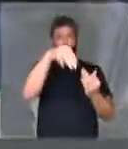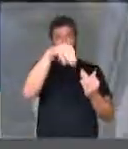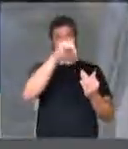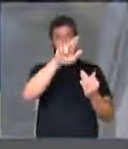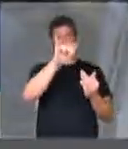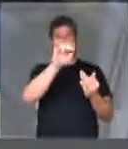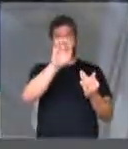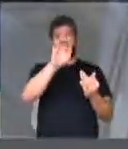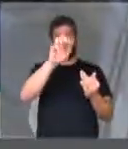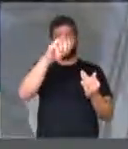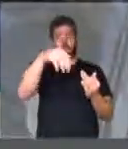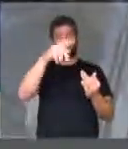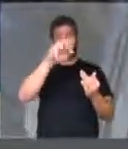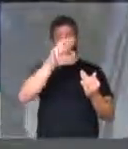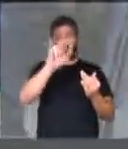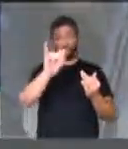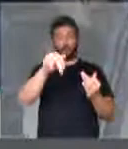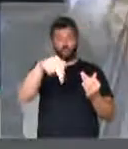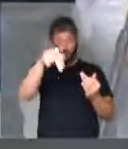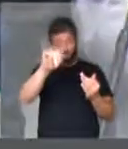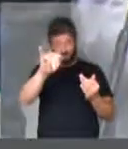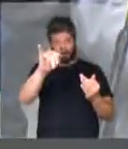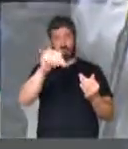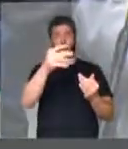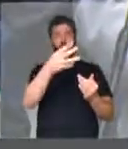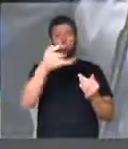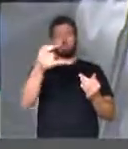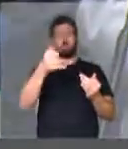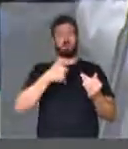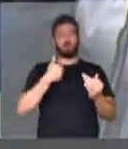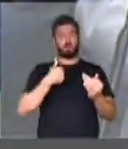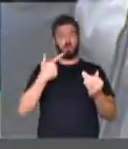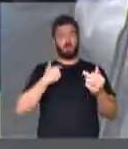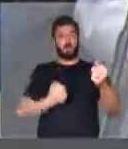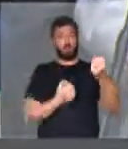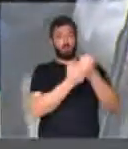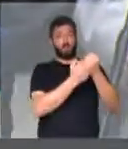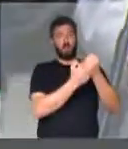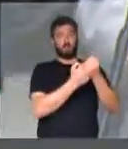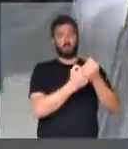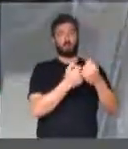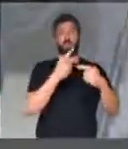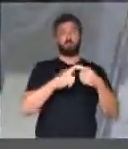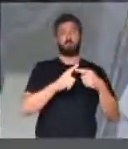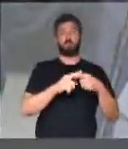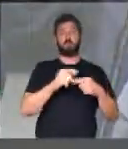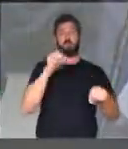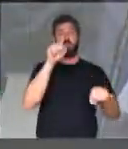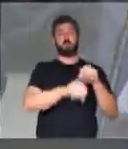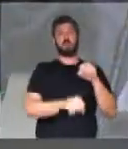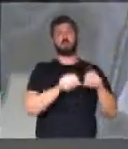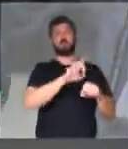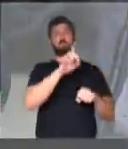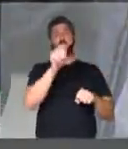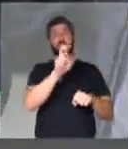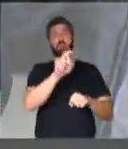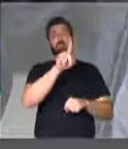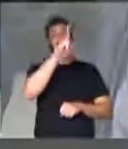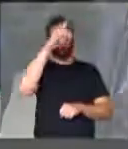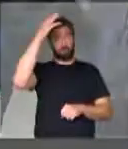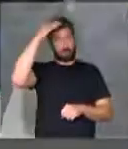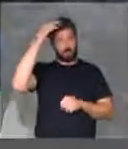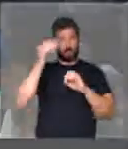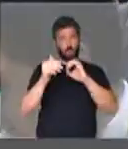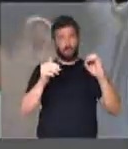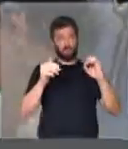Maria Tampore. Tampone, de 43 anos, assassinado no último dia 15, no oeste